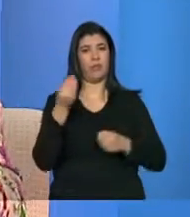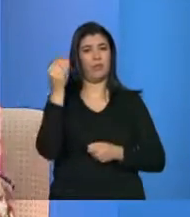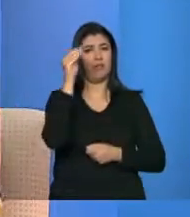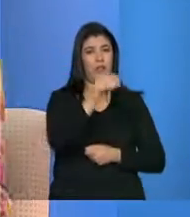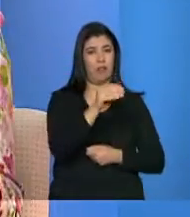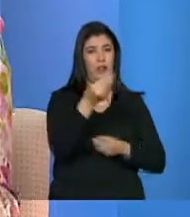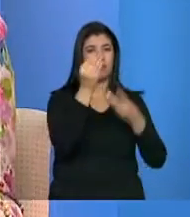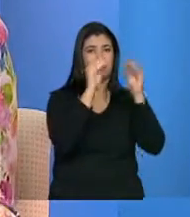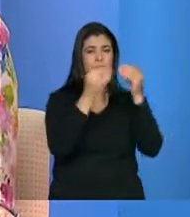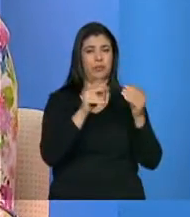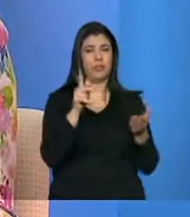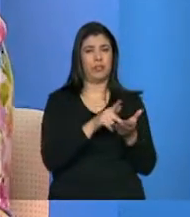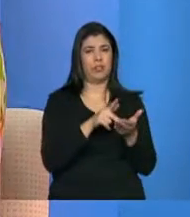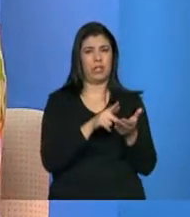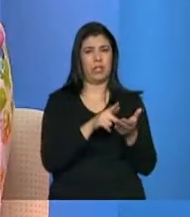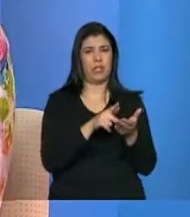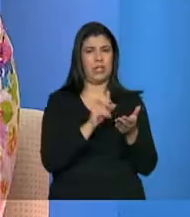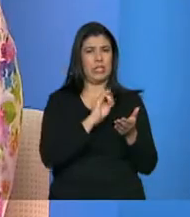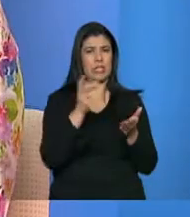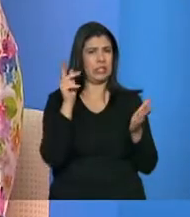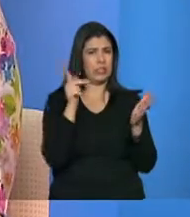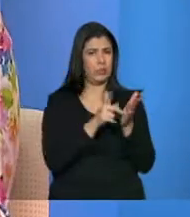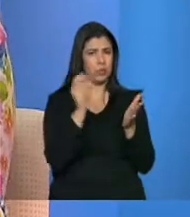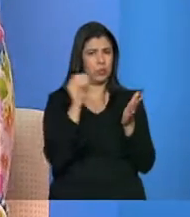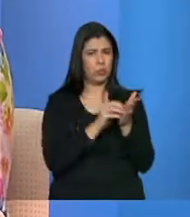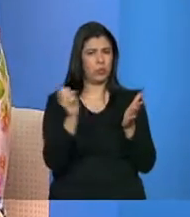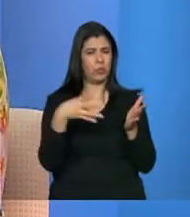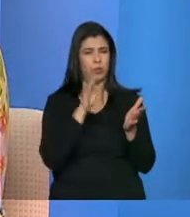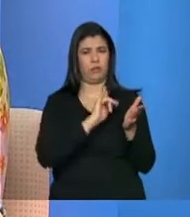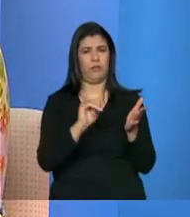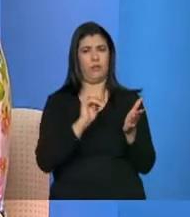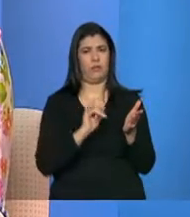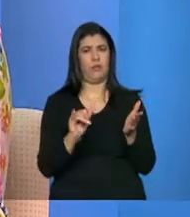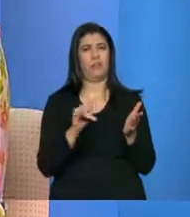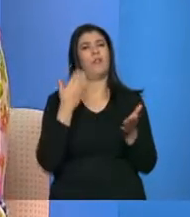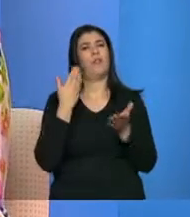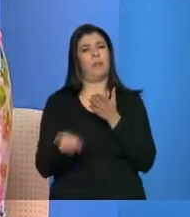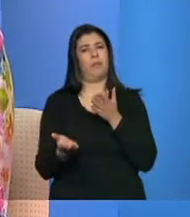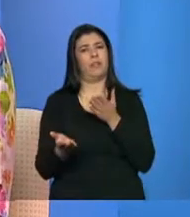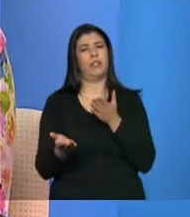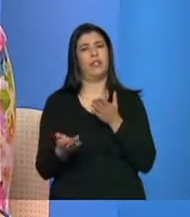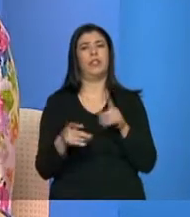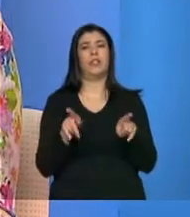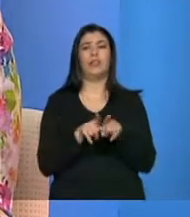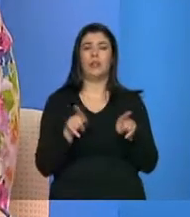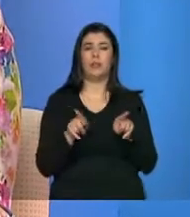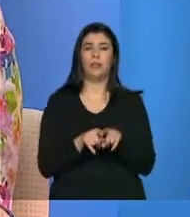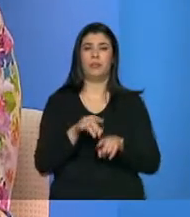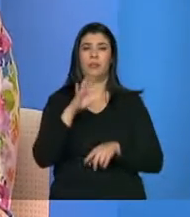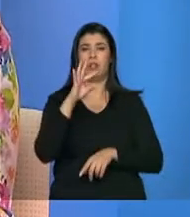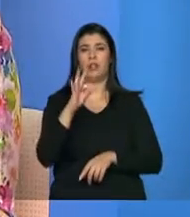processo para atualizar, mas perde se não atualizar. A tarifa social de energia elétrica tem uma grande validação